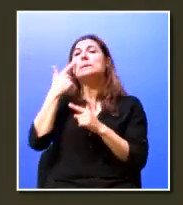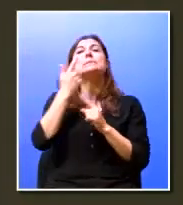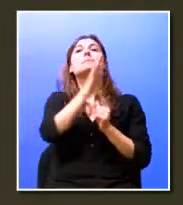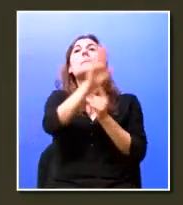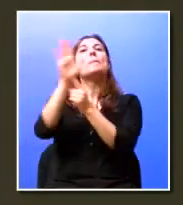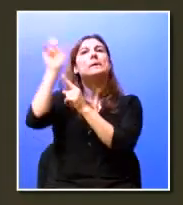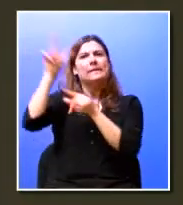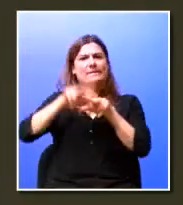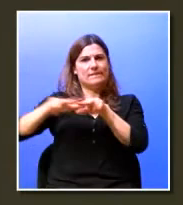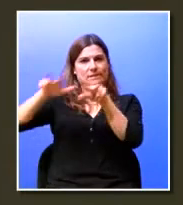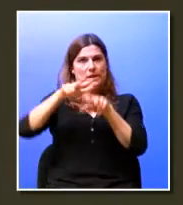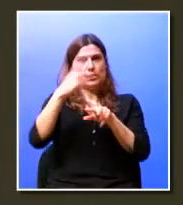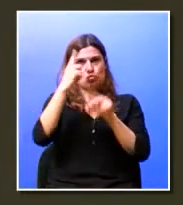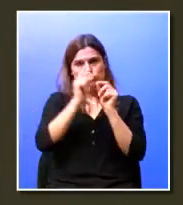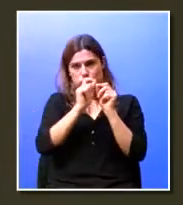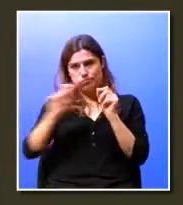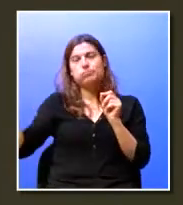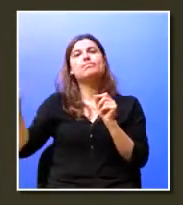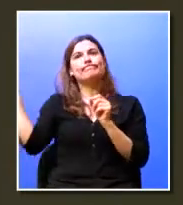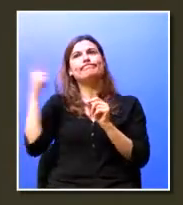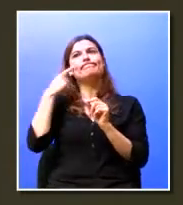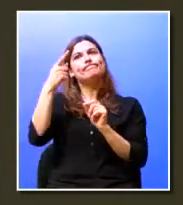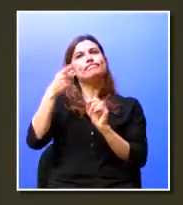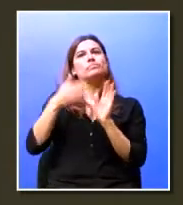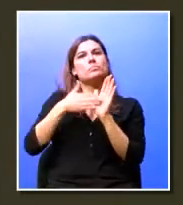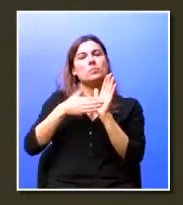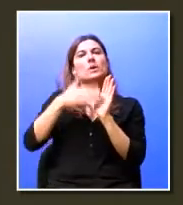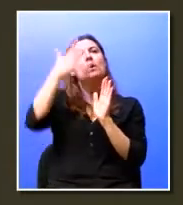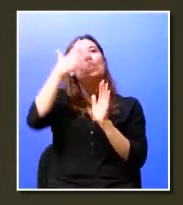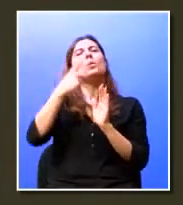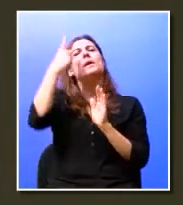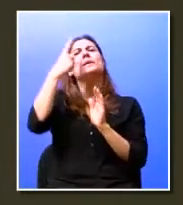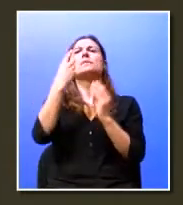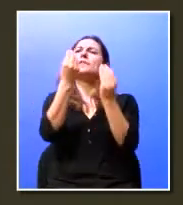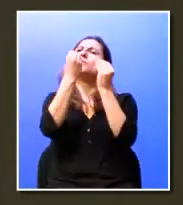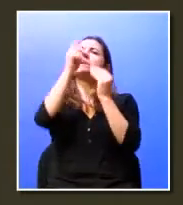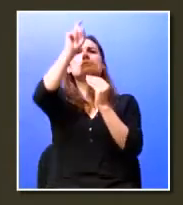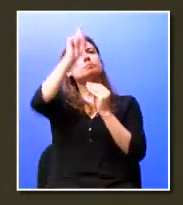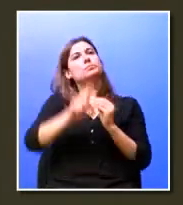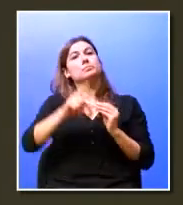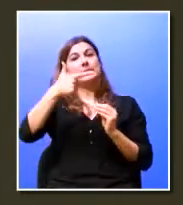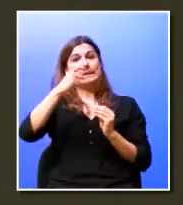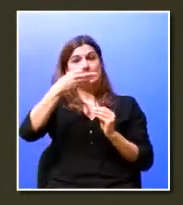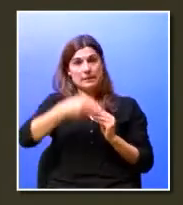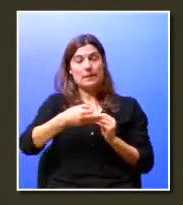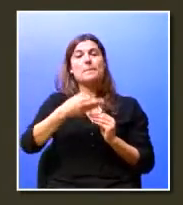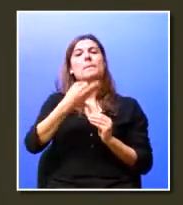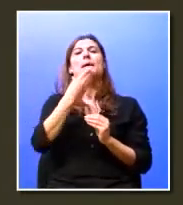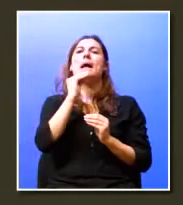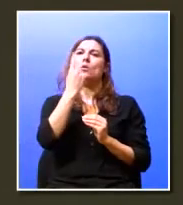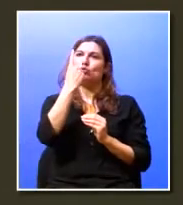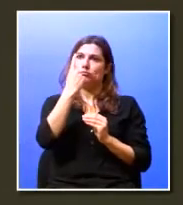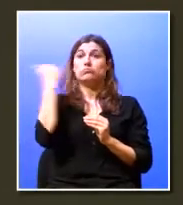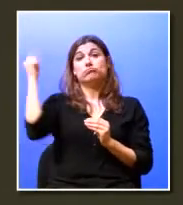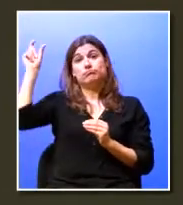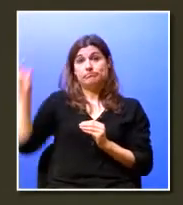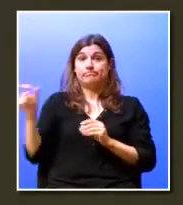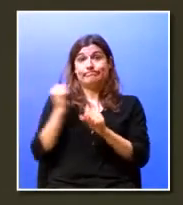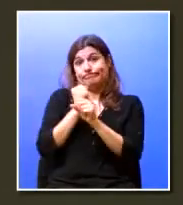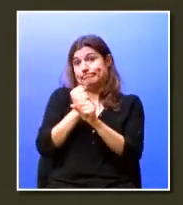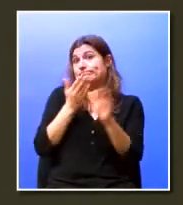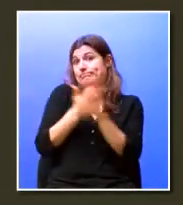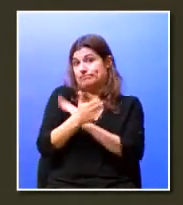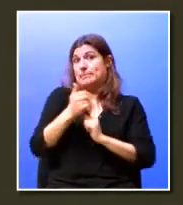um vídeo em que nós retratamos um dia de formação na TAP, na voz de um formando que hoje é trabalhador da empresa,